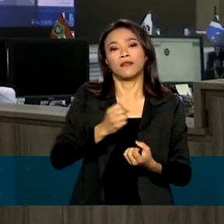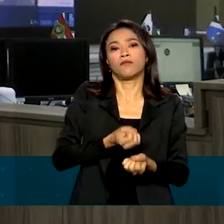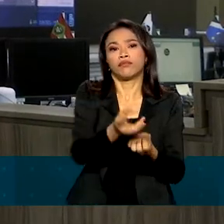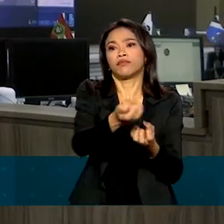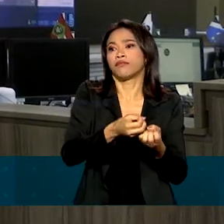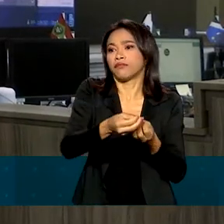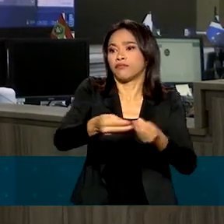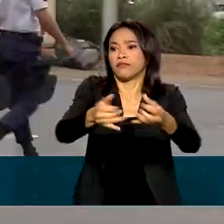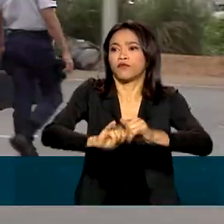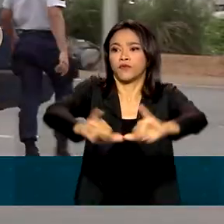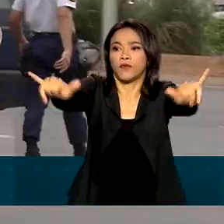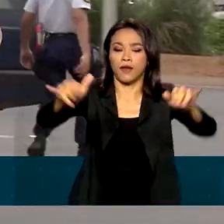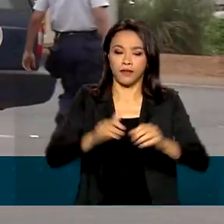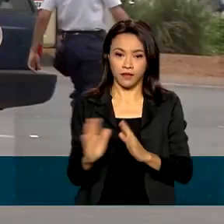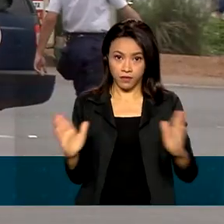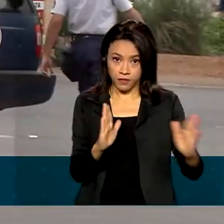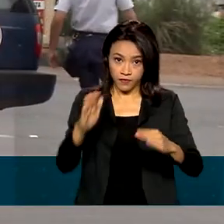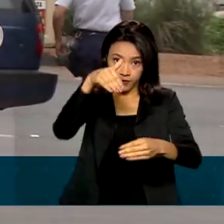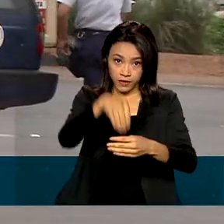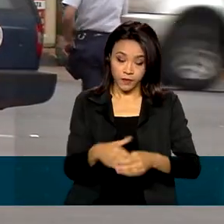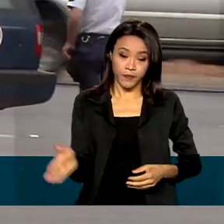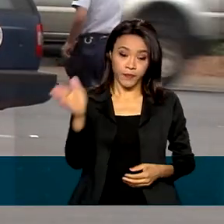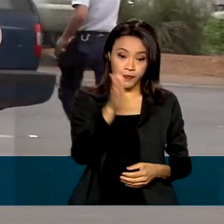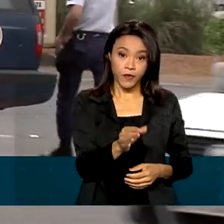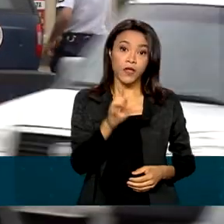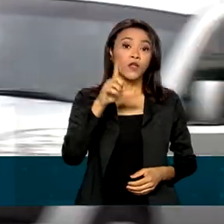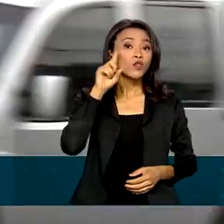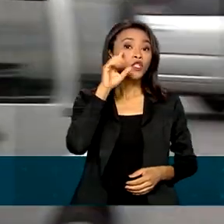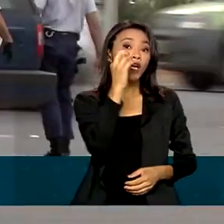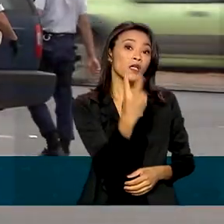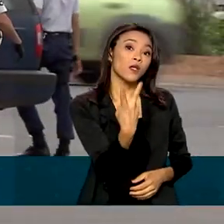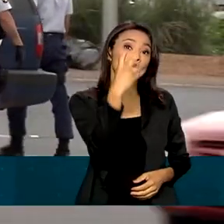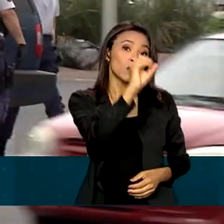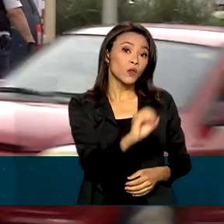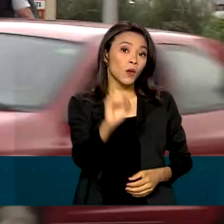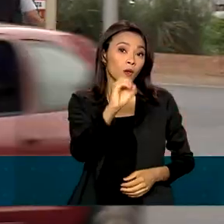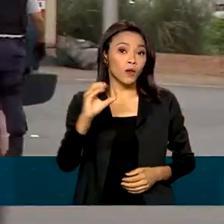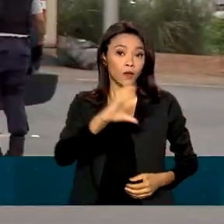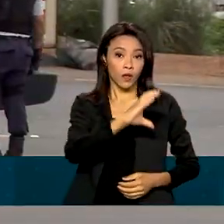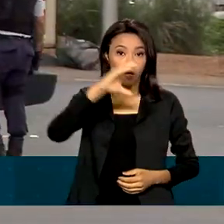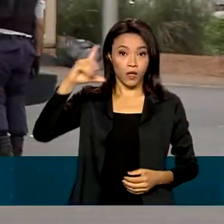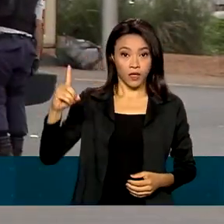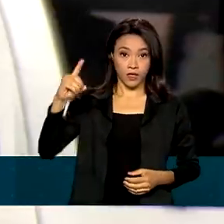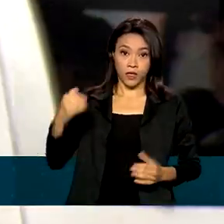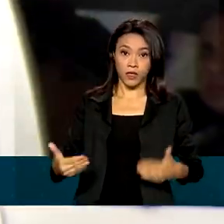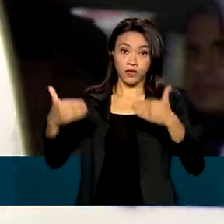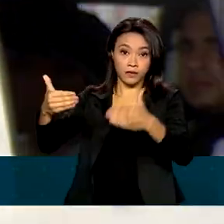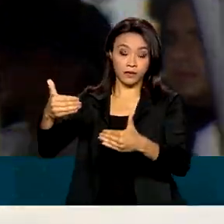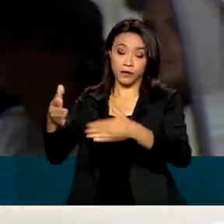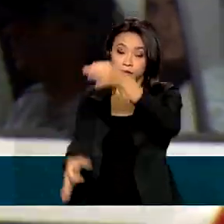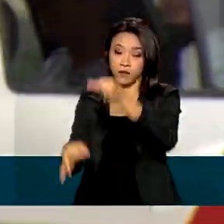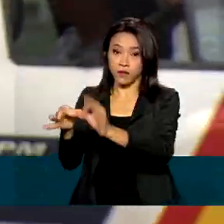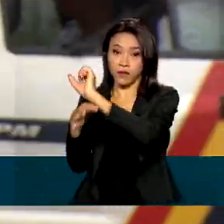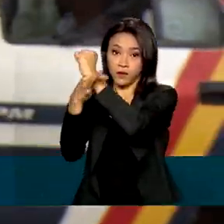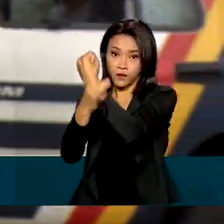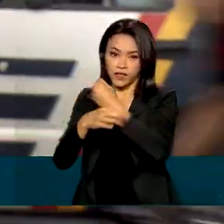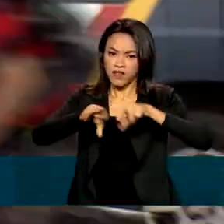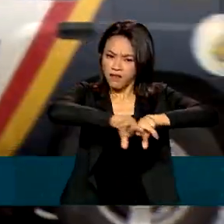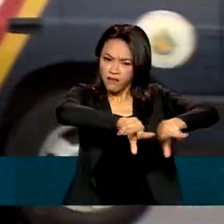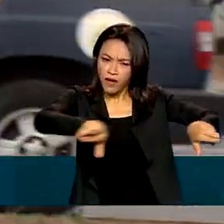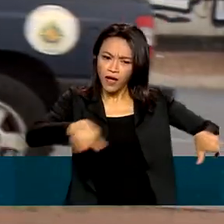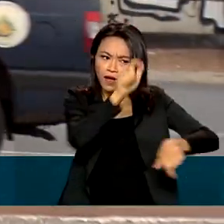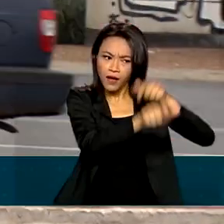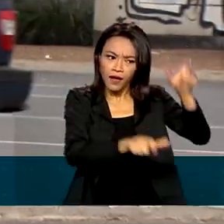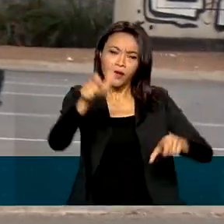durante a votação. No dia 2 de outubro, sob a coordenação do Ministério da Justiça e Segurança Pública, milhares de agentes vão